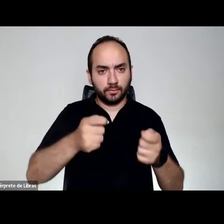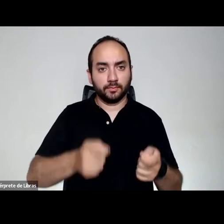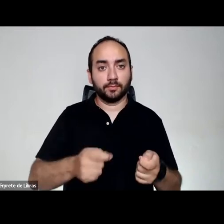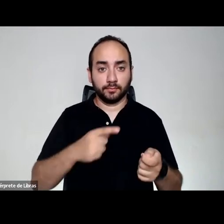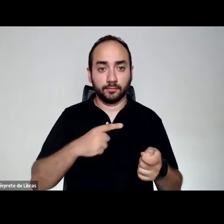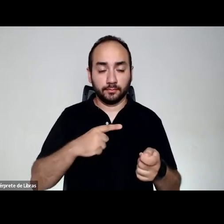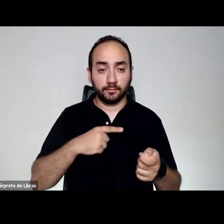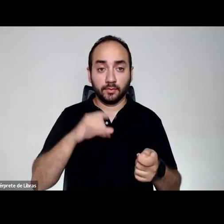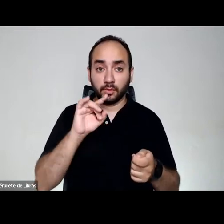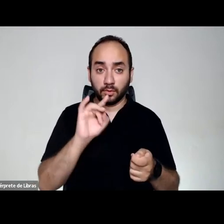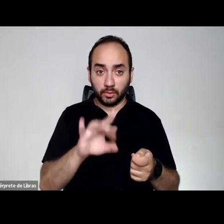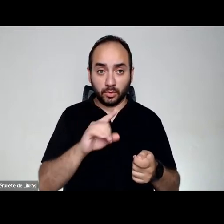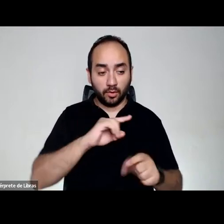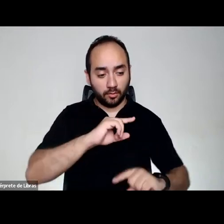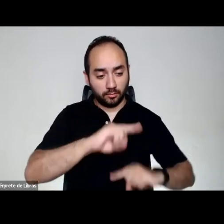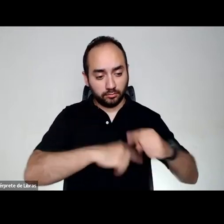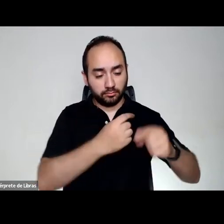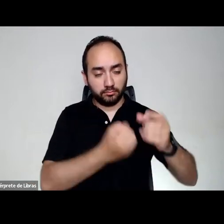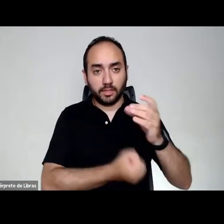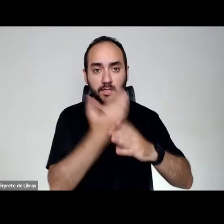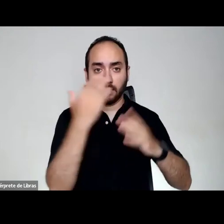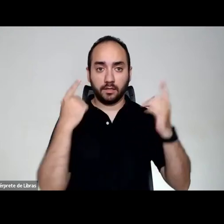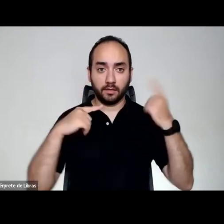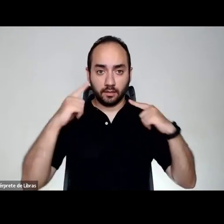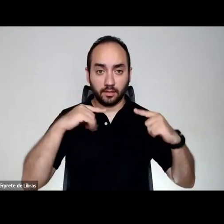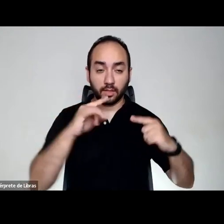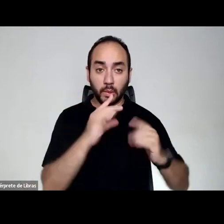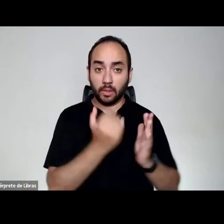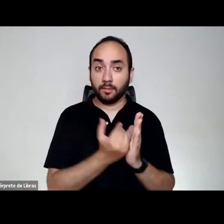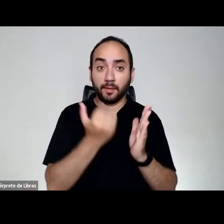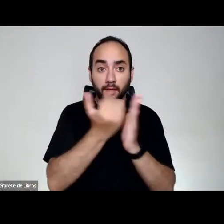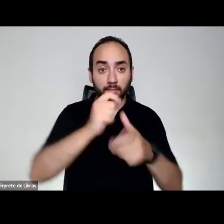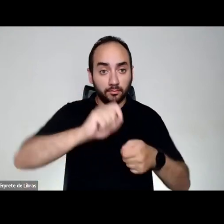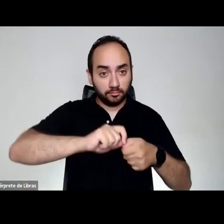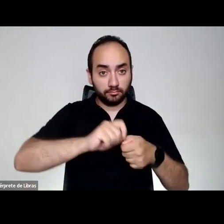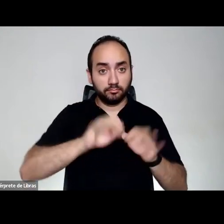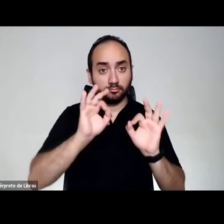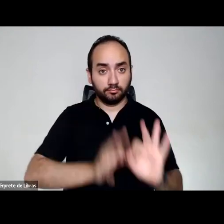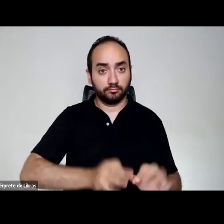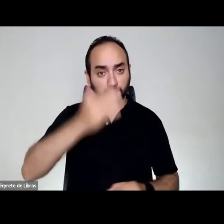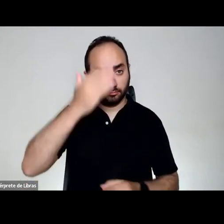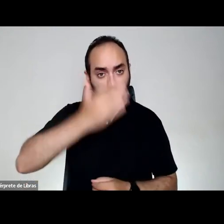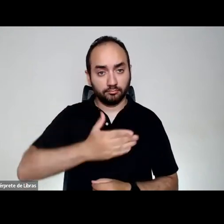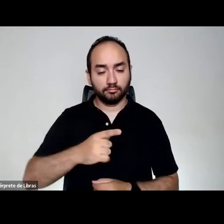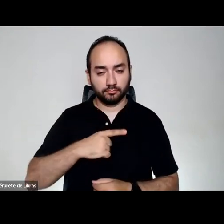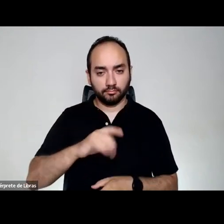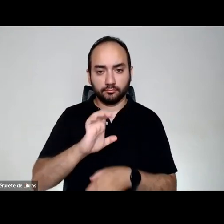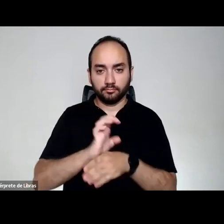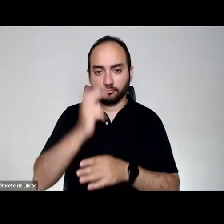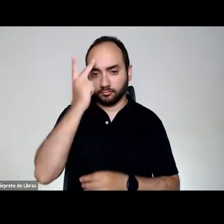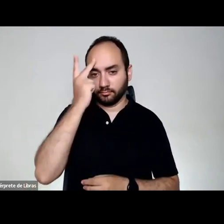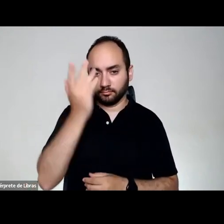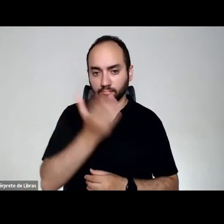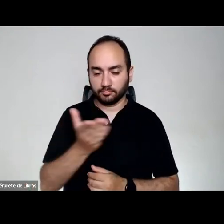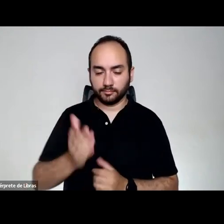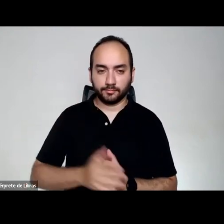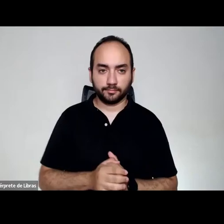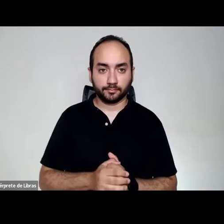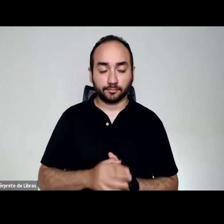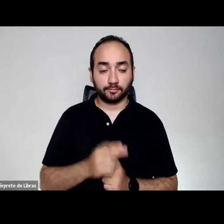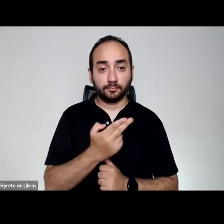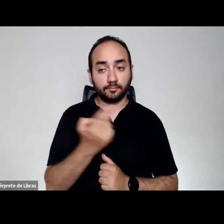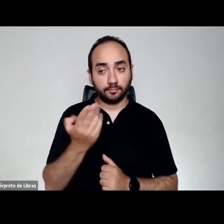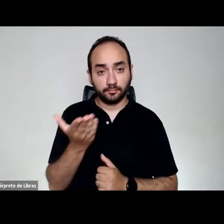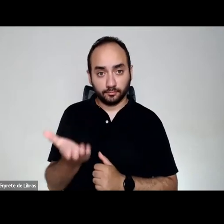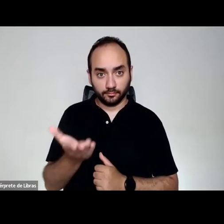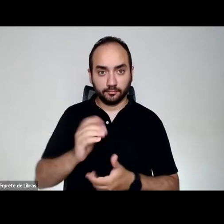só no desenvolvimento do lazer, mas na prática de lazer das pessoas do Estado de São Paulo. E, em nome do Sesc São Paulo,